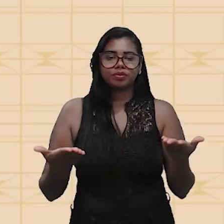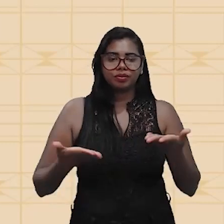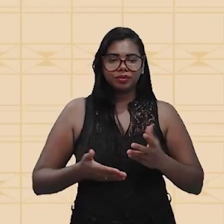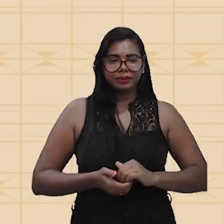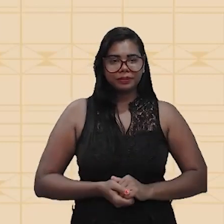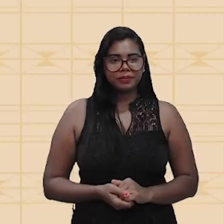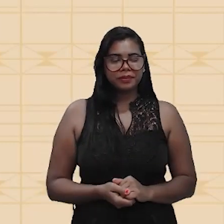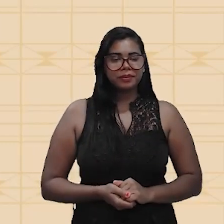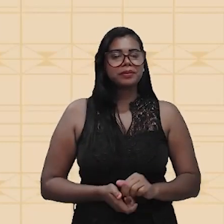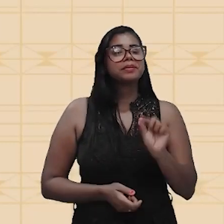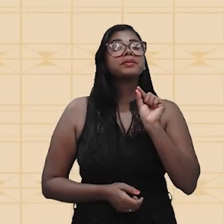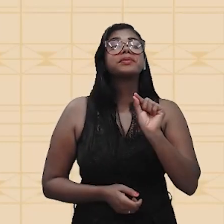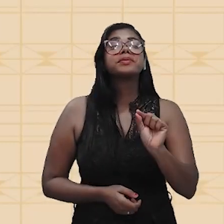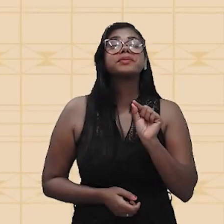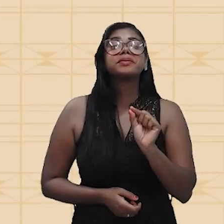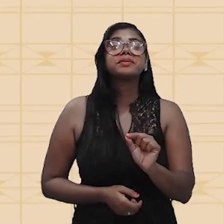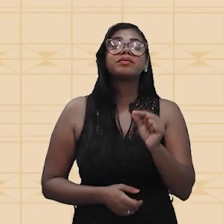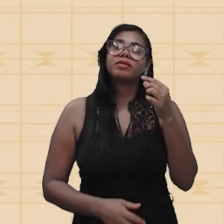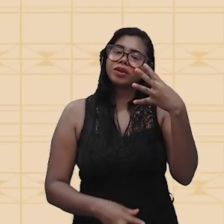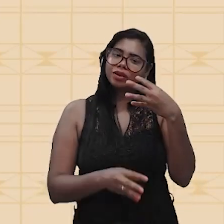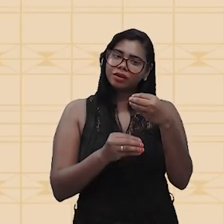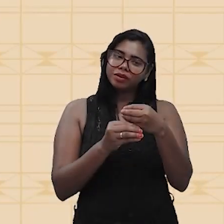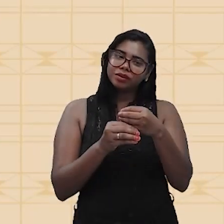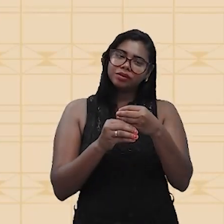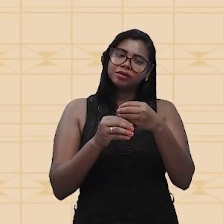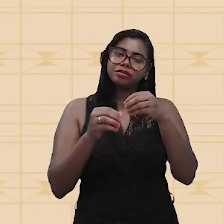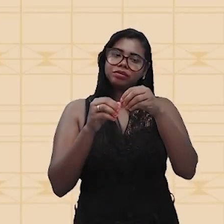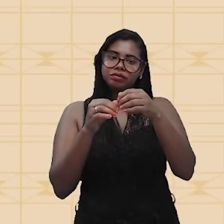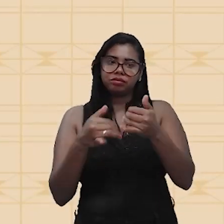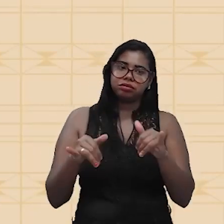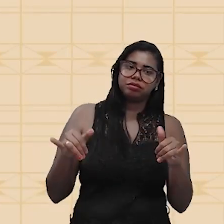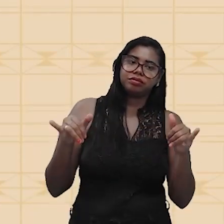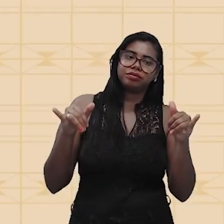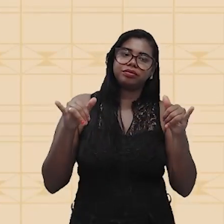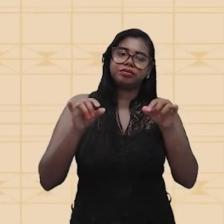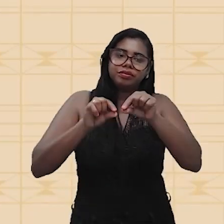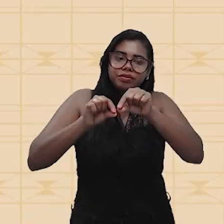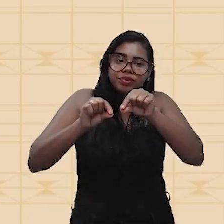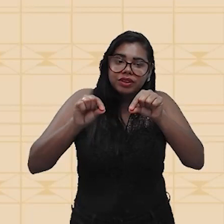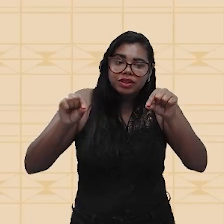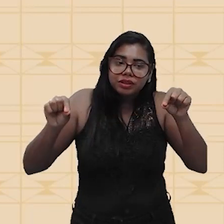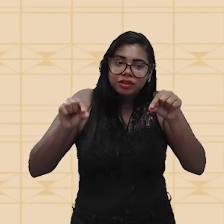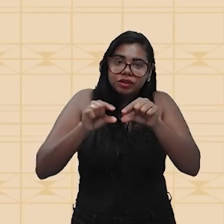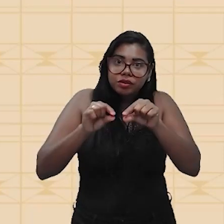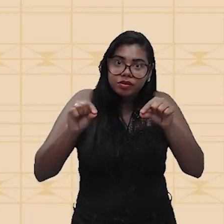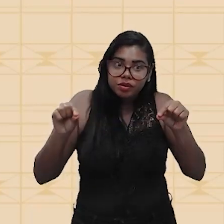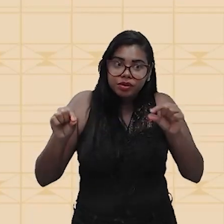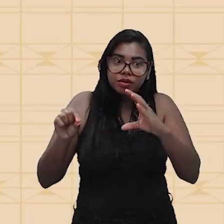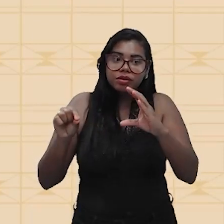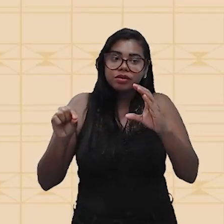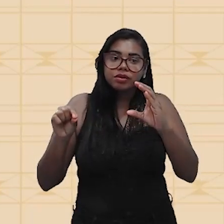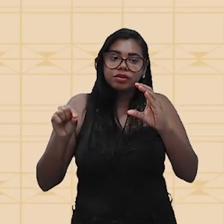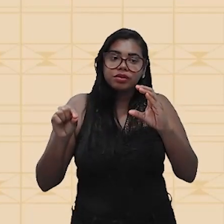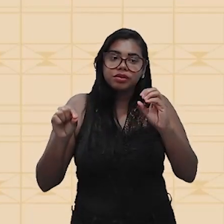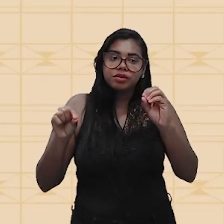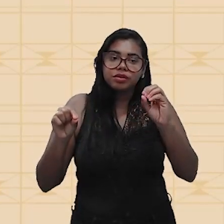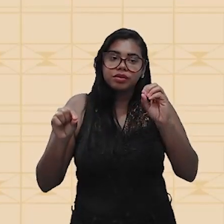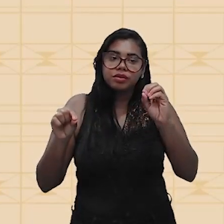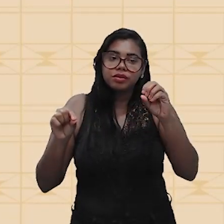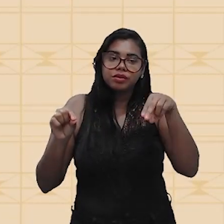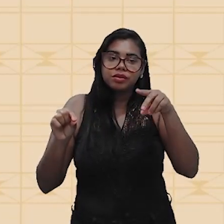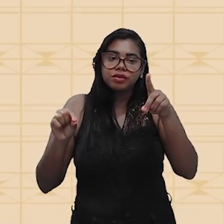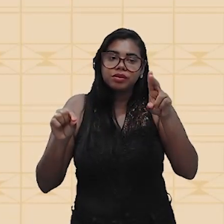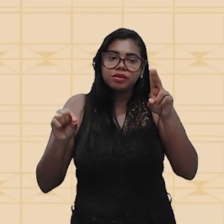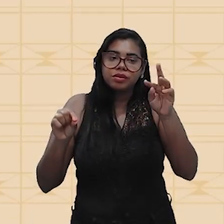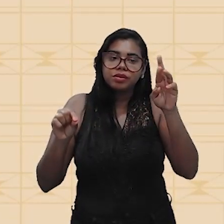compõe esse circuito elétrico? Ele vai precisar dos fios condutores, ele vai precisar de uma